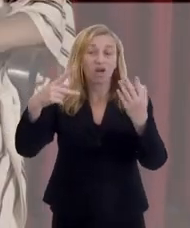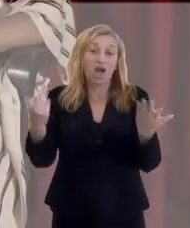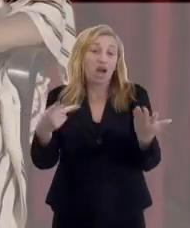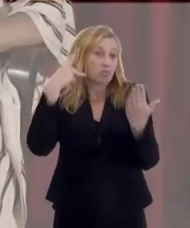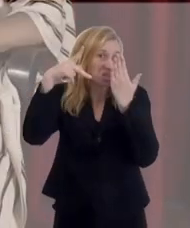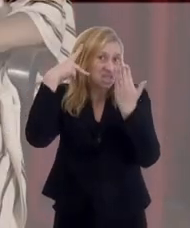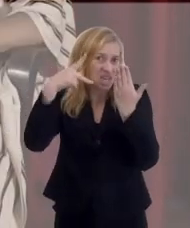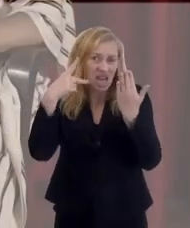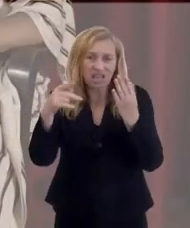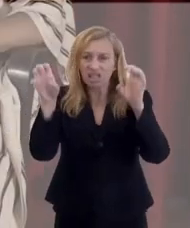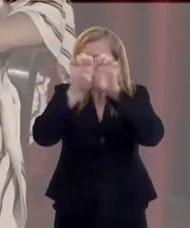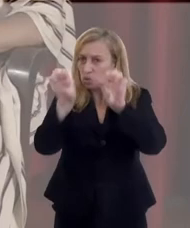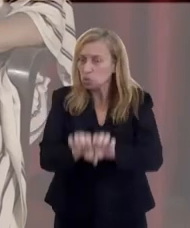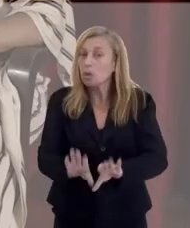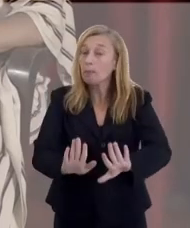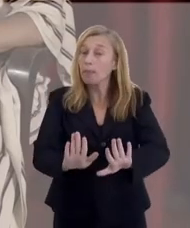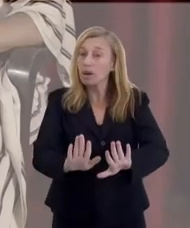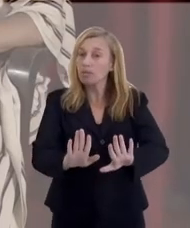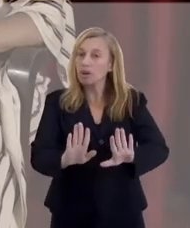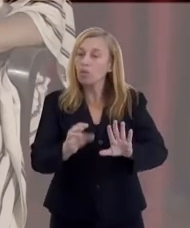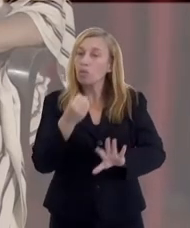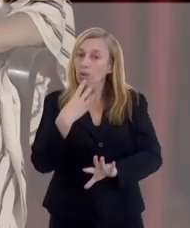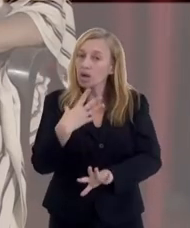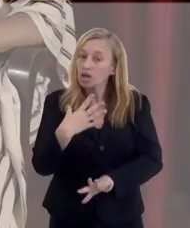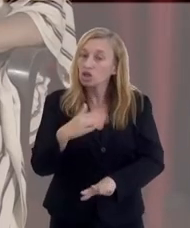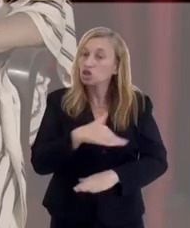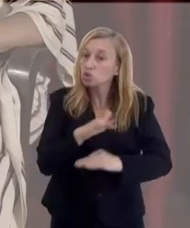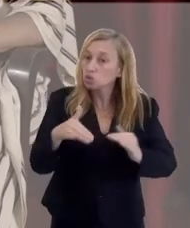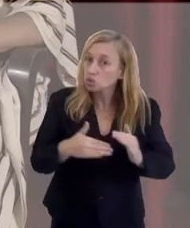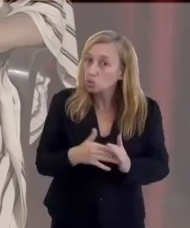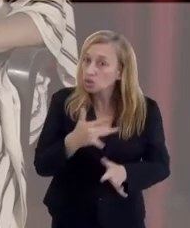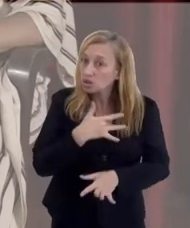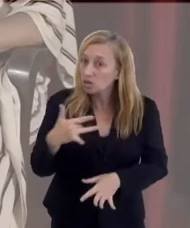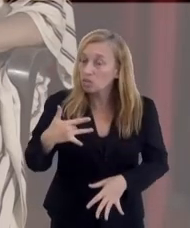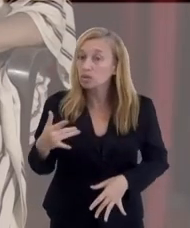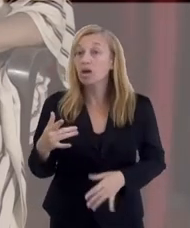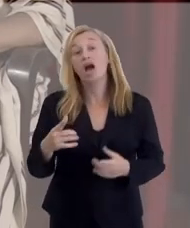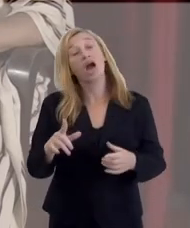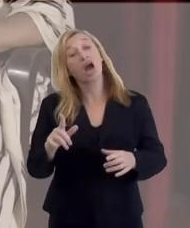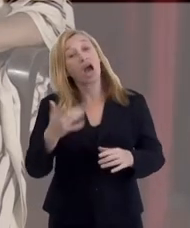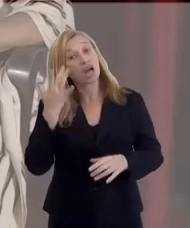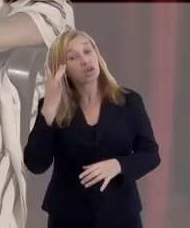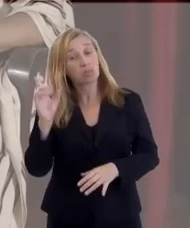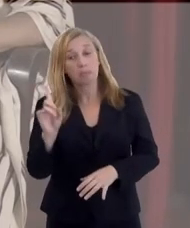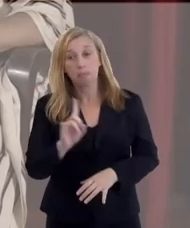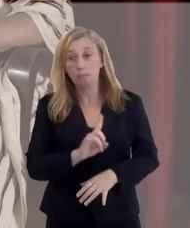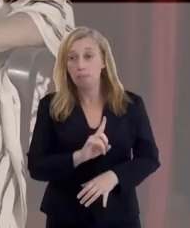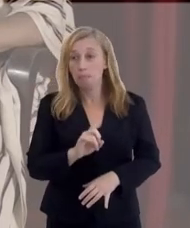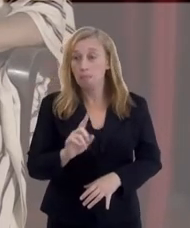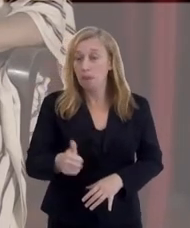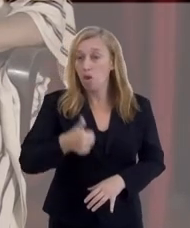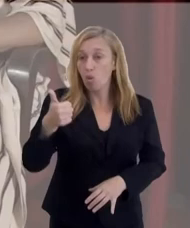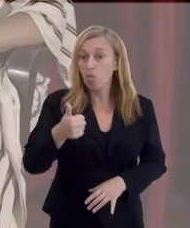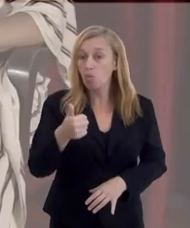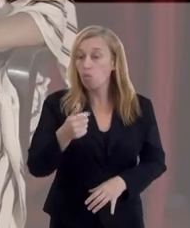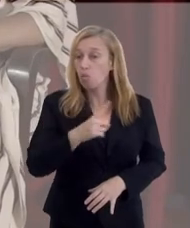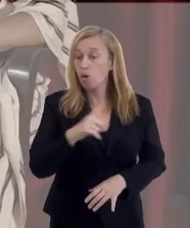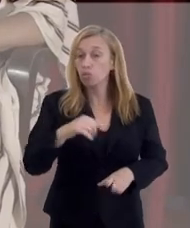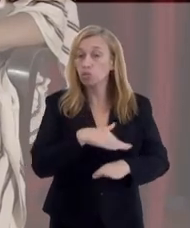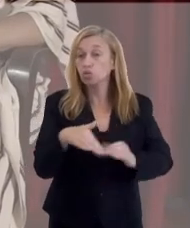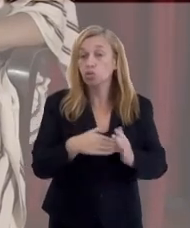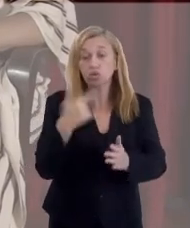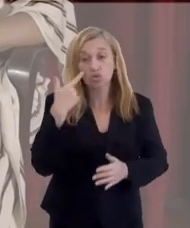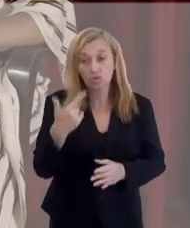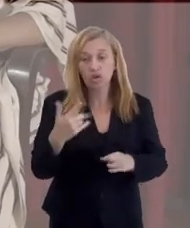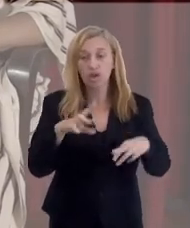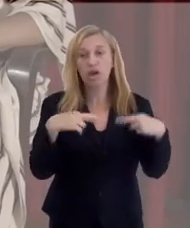não sustentava aquilo. Então, para o bem de todos, a gente preferiu não deixar mais isso público.